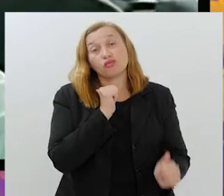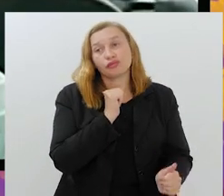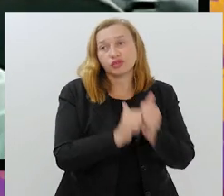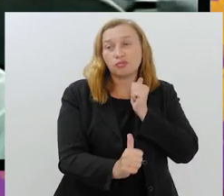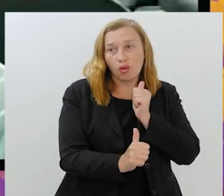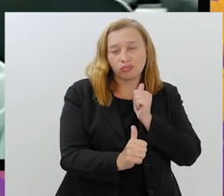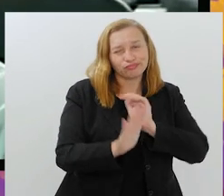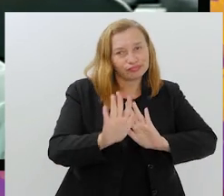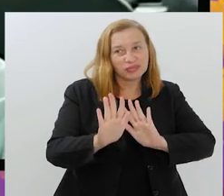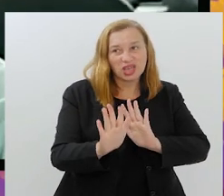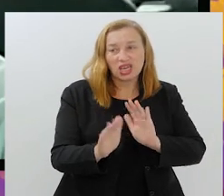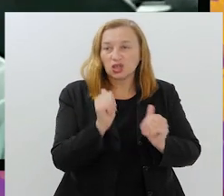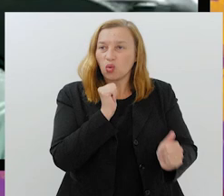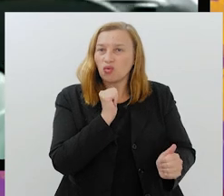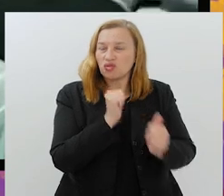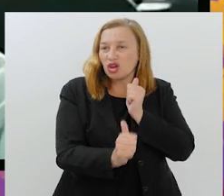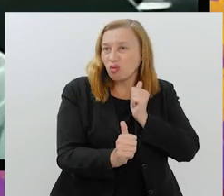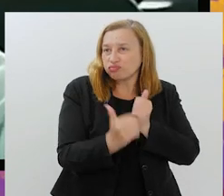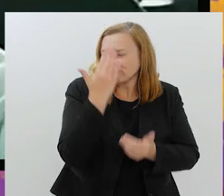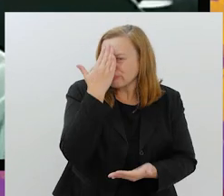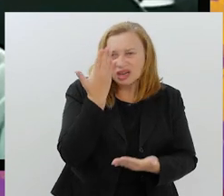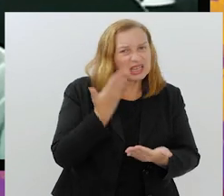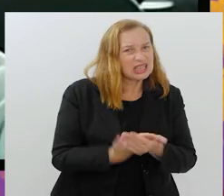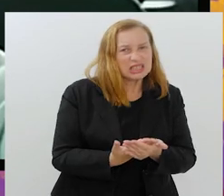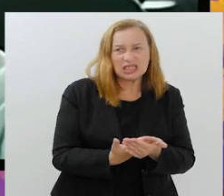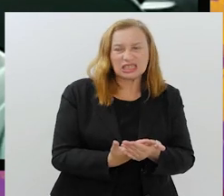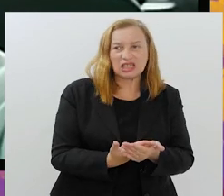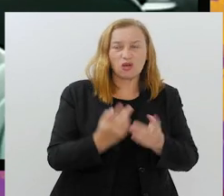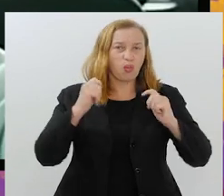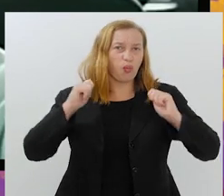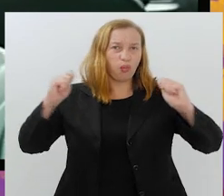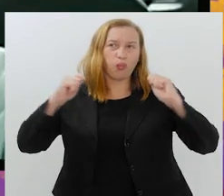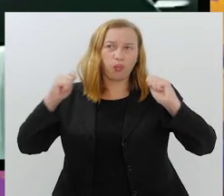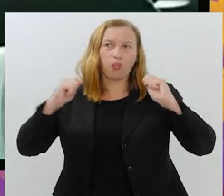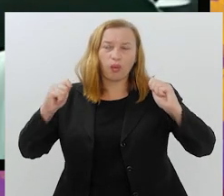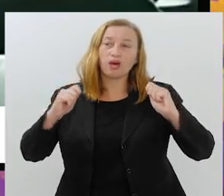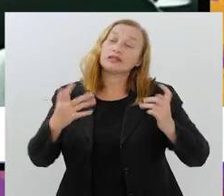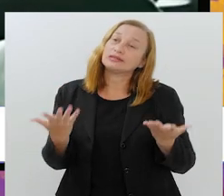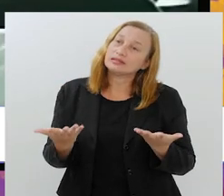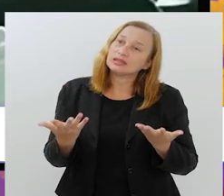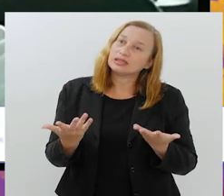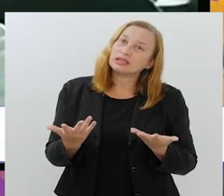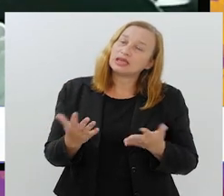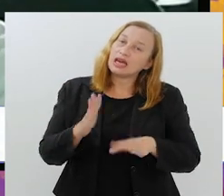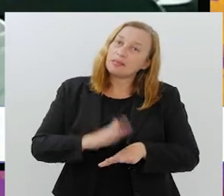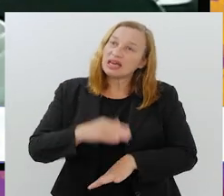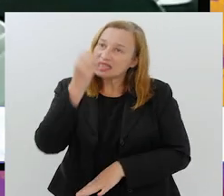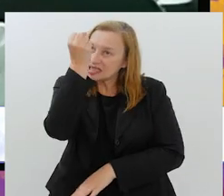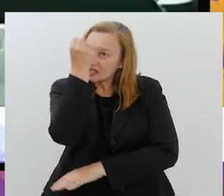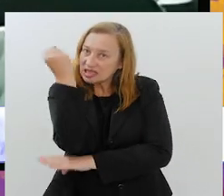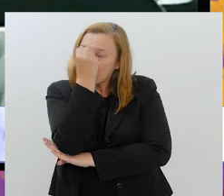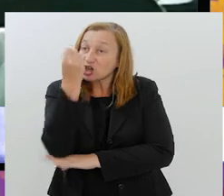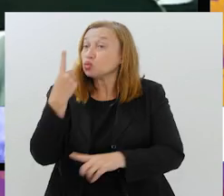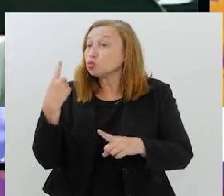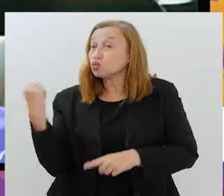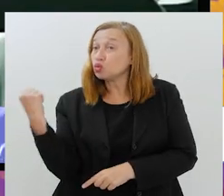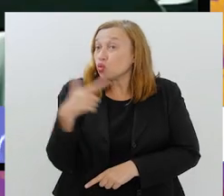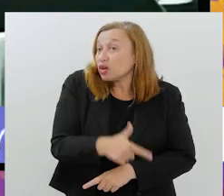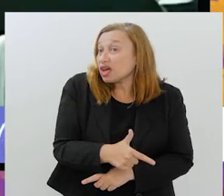jogado é inconsistente. Ele não transmite confiança para o torcedor. Para mim, isso é mais sério até do que o fato de,